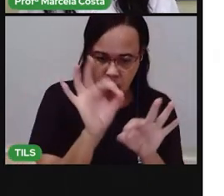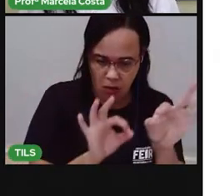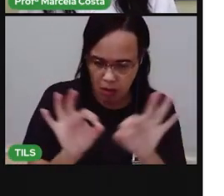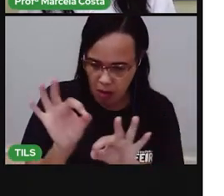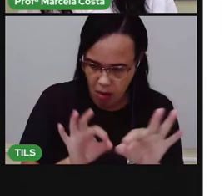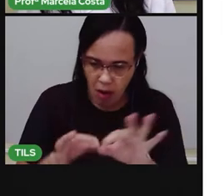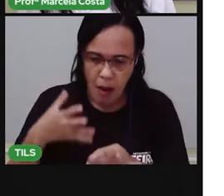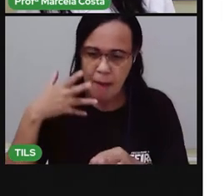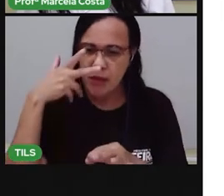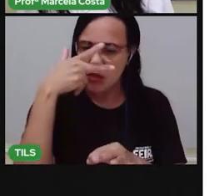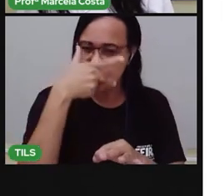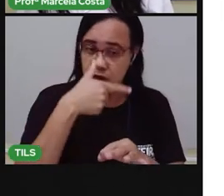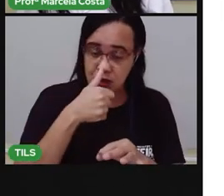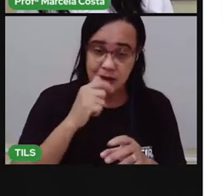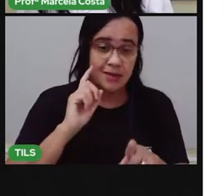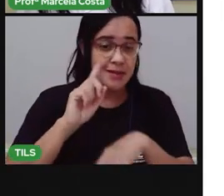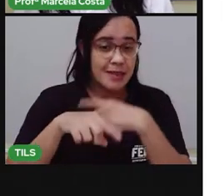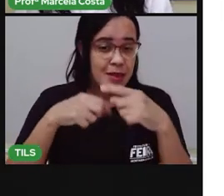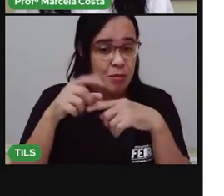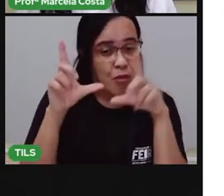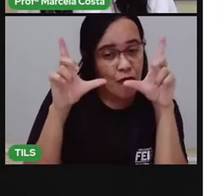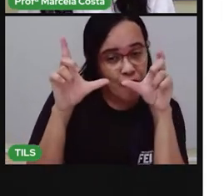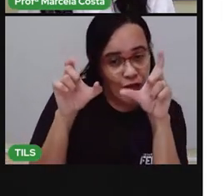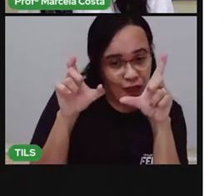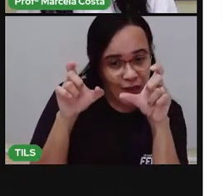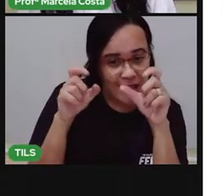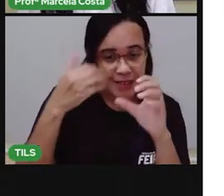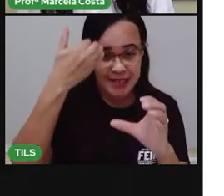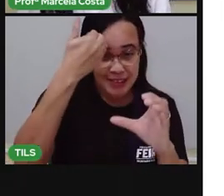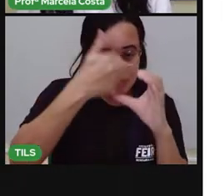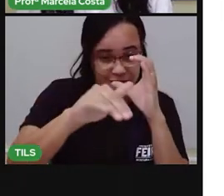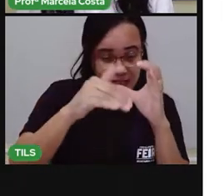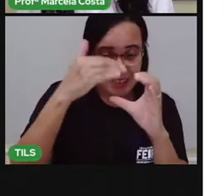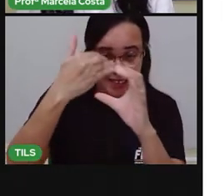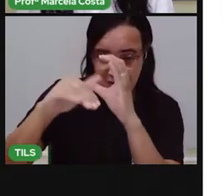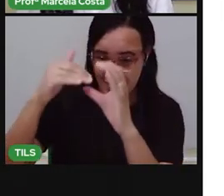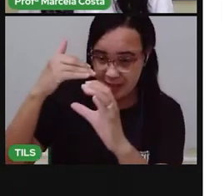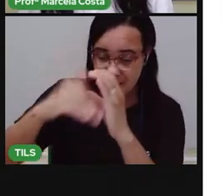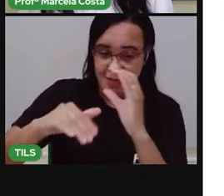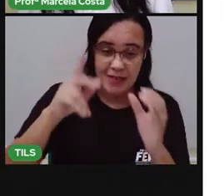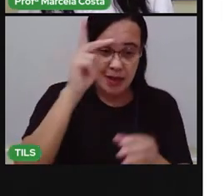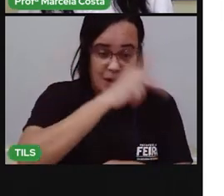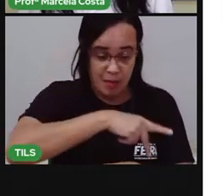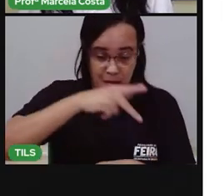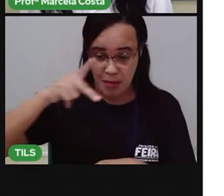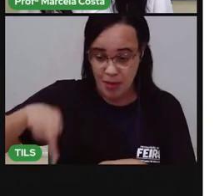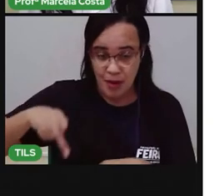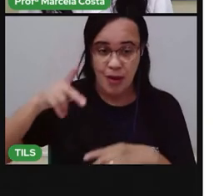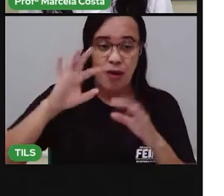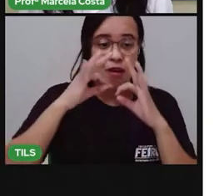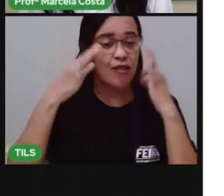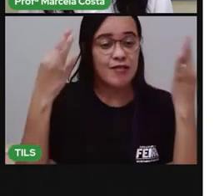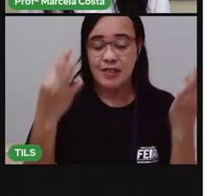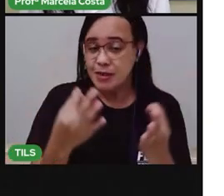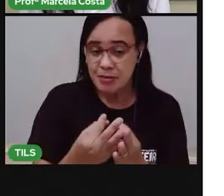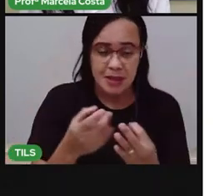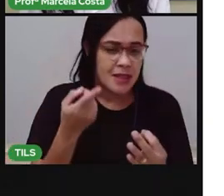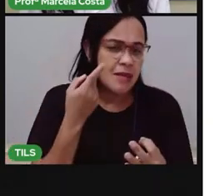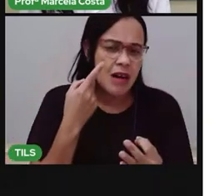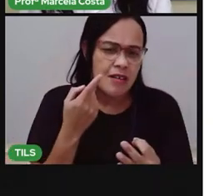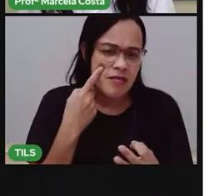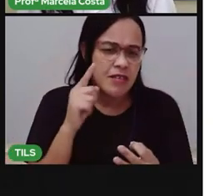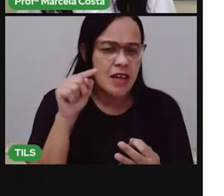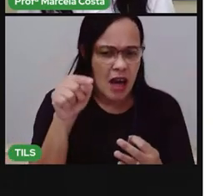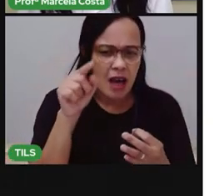foto, envia para a professora dessa escola, envia para os seus familiares para a gente saber que você está acompanhando as atividades que está